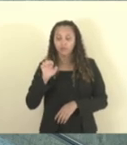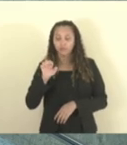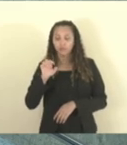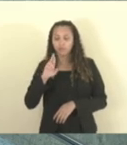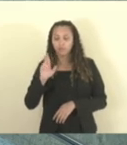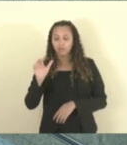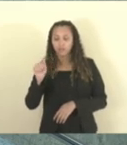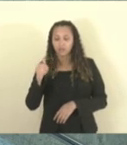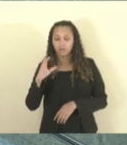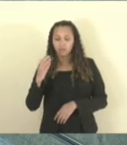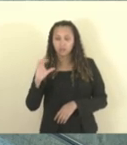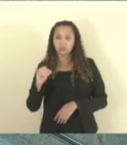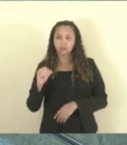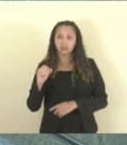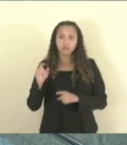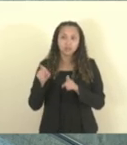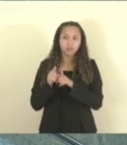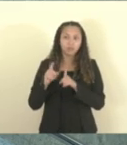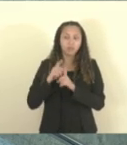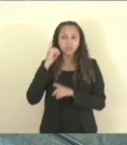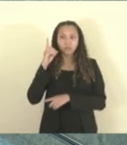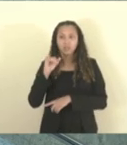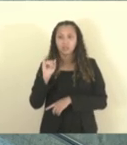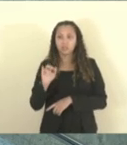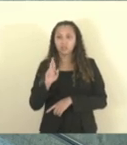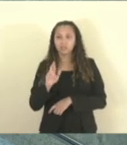e a deputada Irine Lopes.